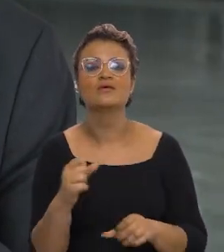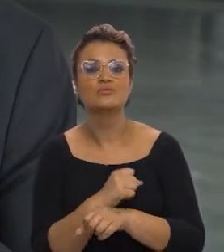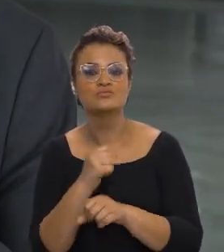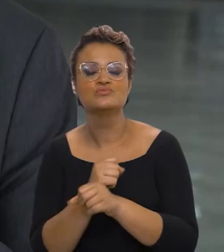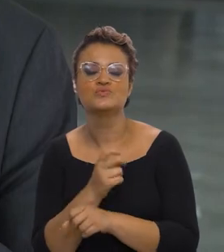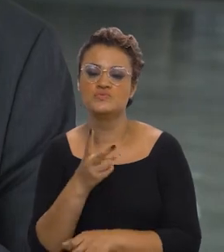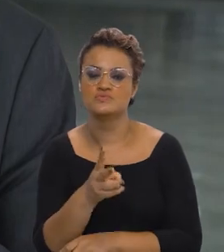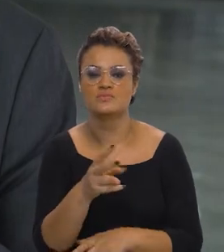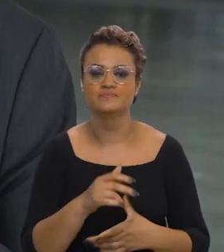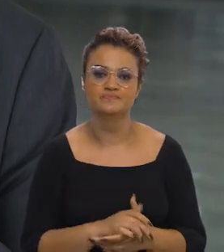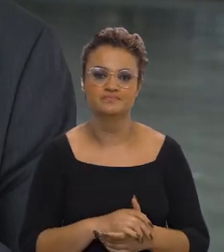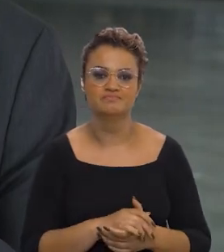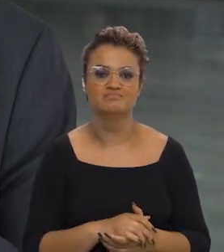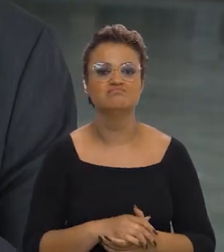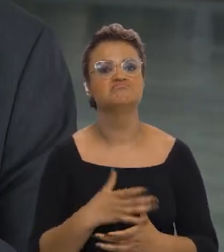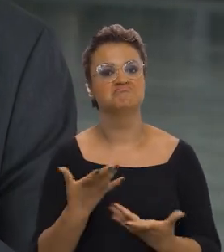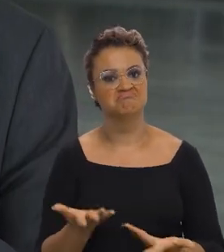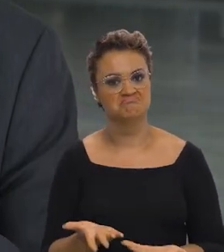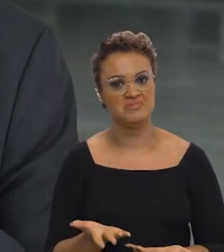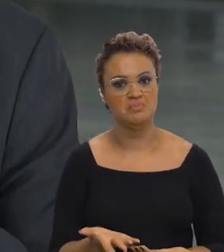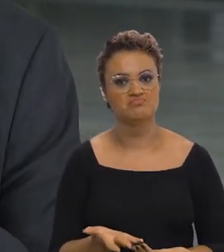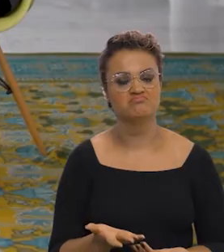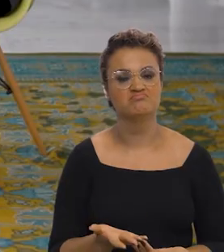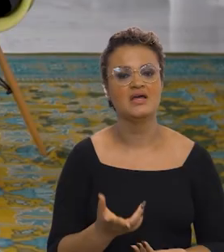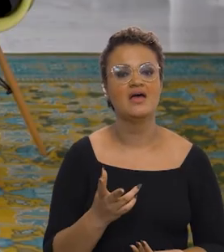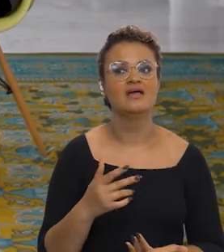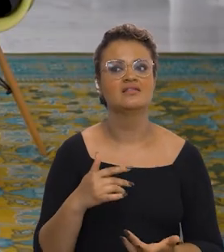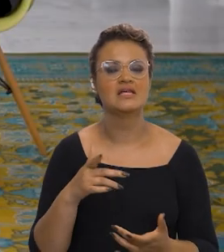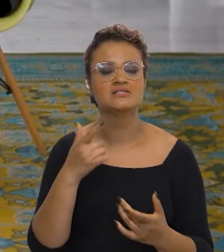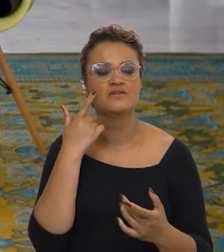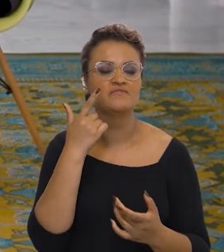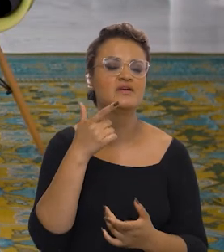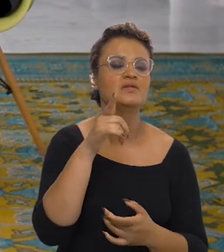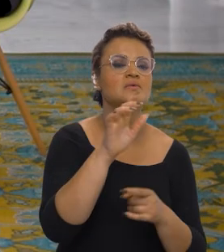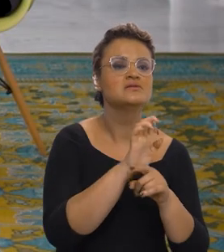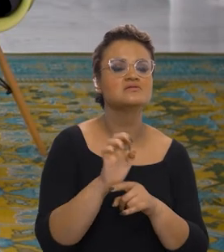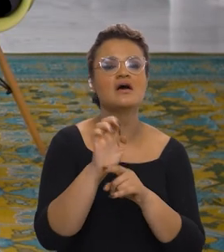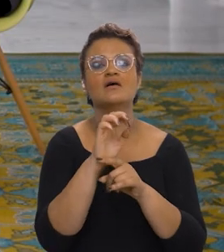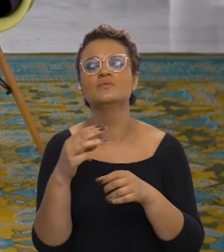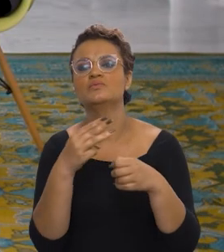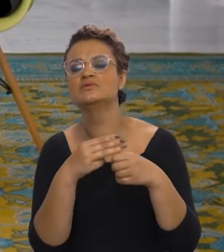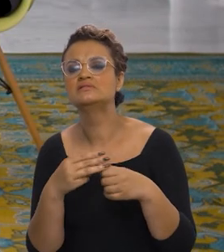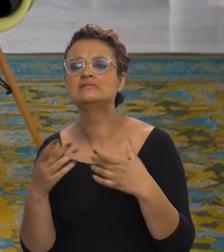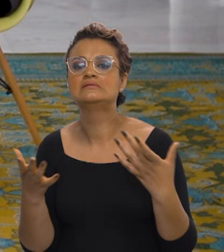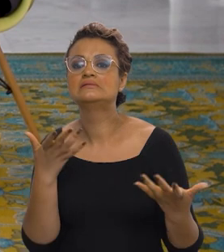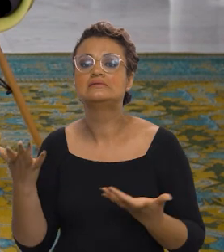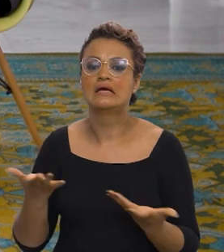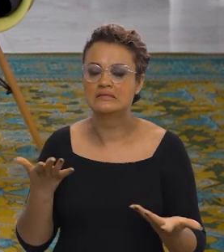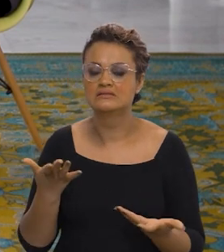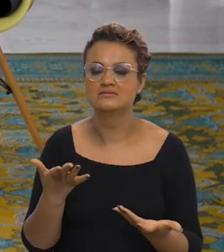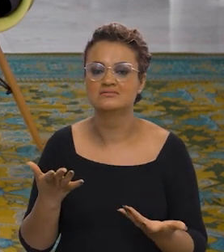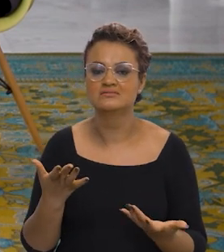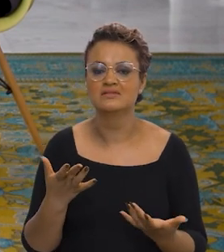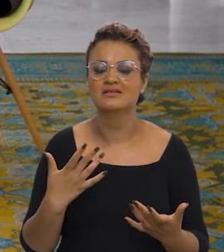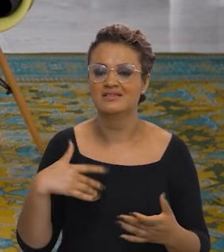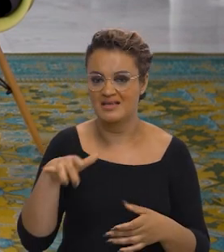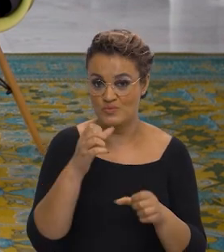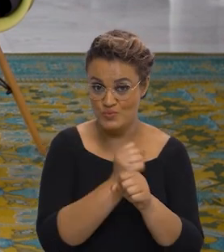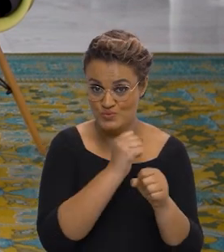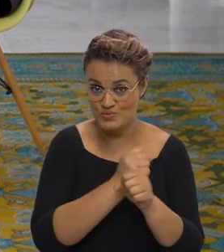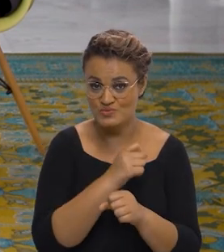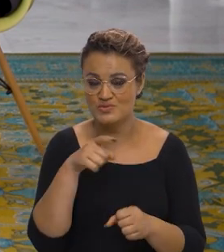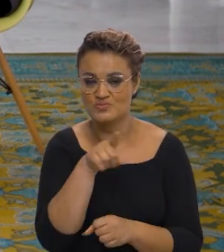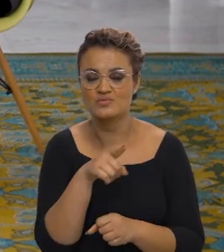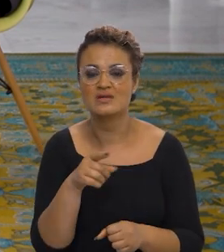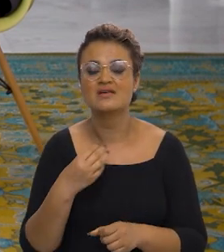obras sejam retomadas. Então, está sendo feita uma consulta aos estados e municípios, porque boa parte dessas